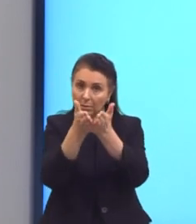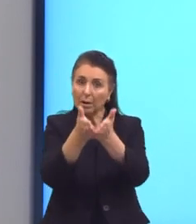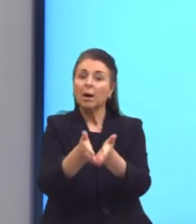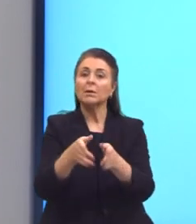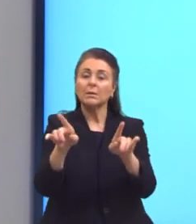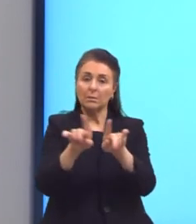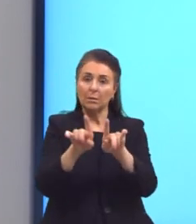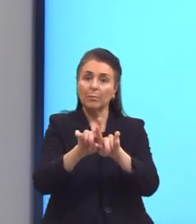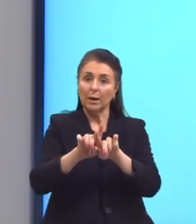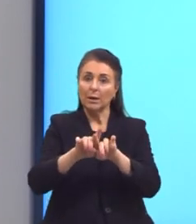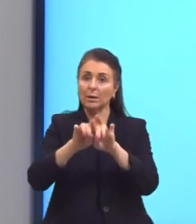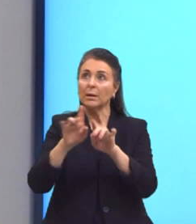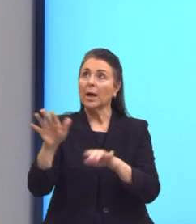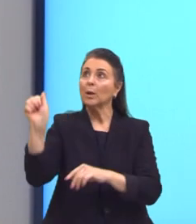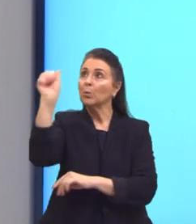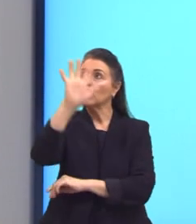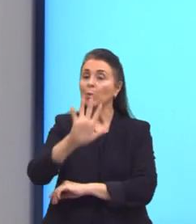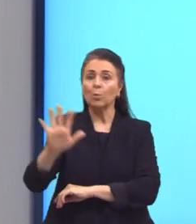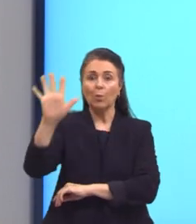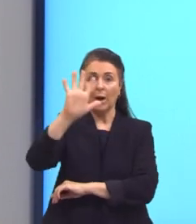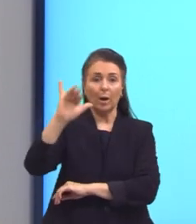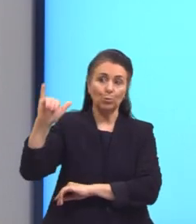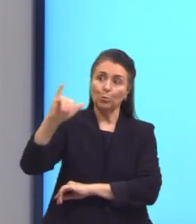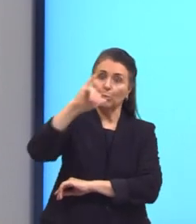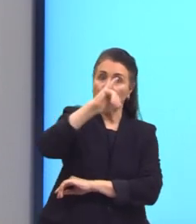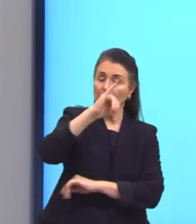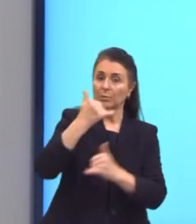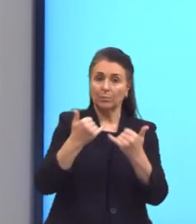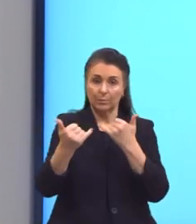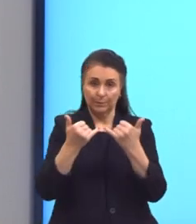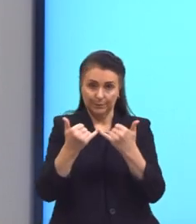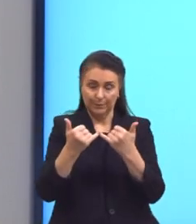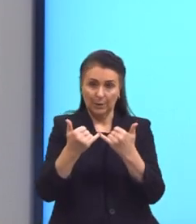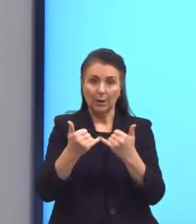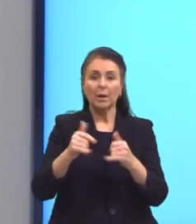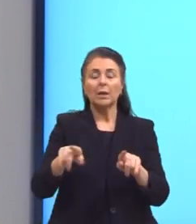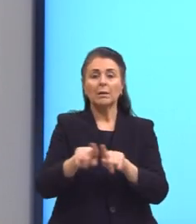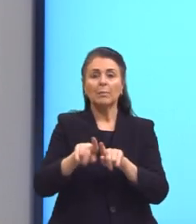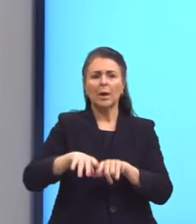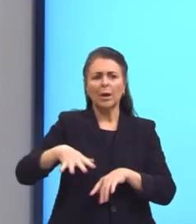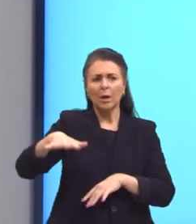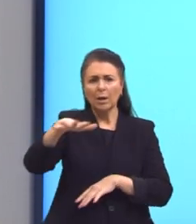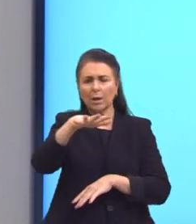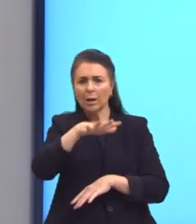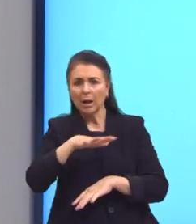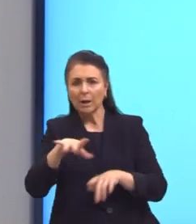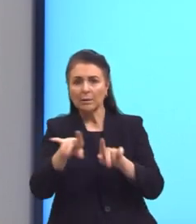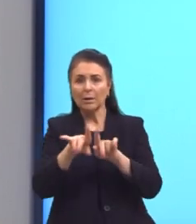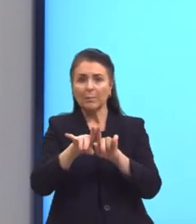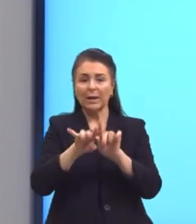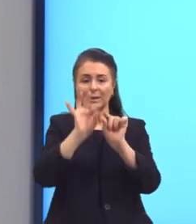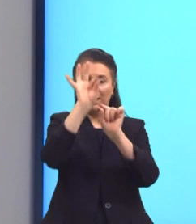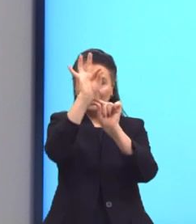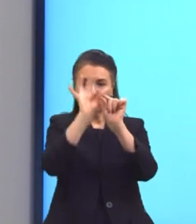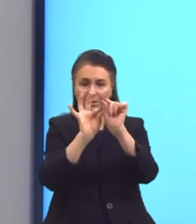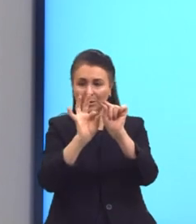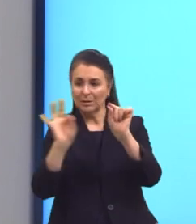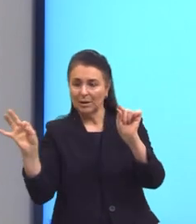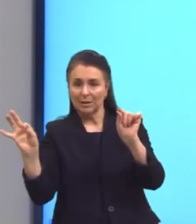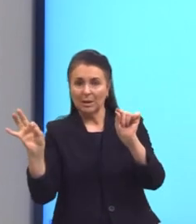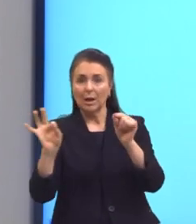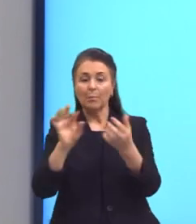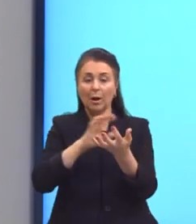navegação aérea. Entre outras situações referentes à localização de coordenadas e o cálculo de